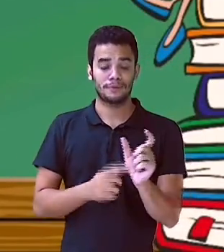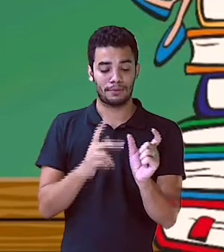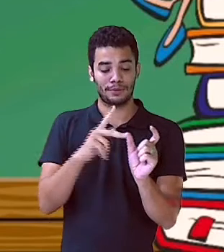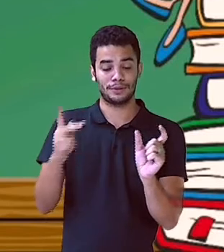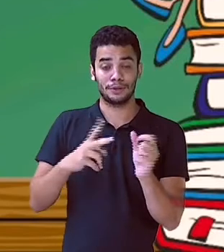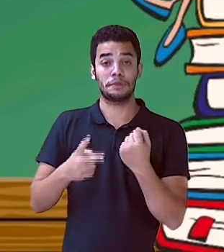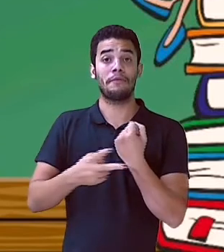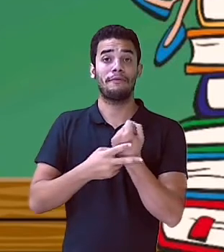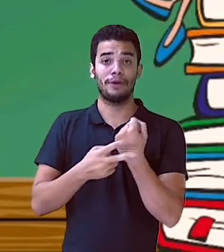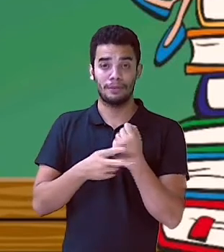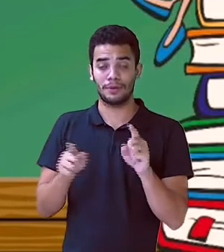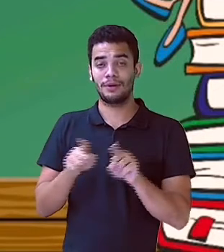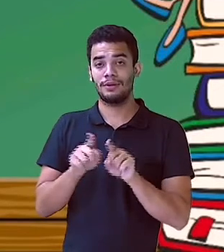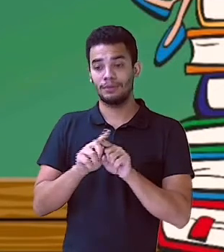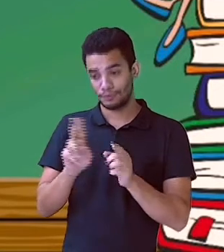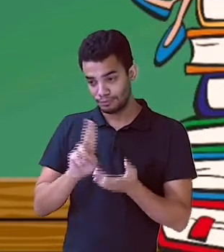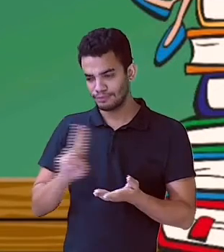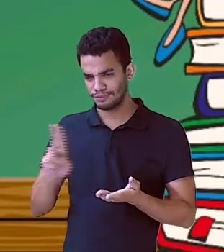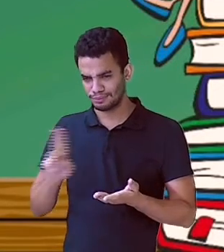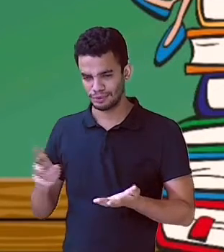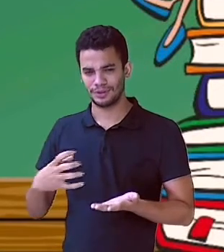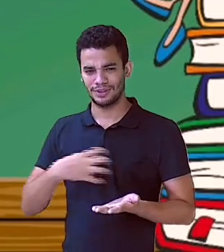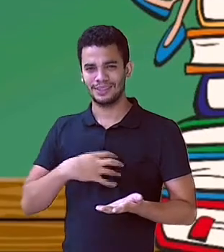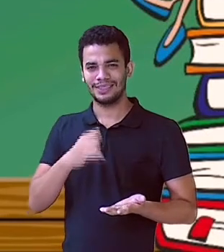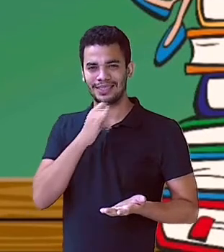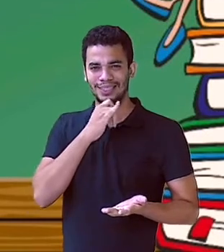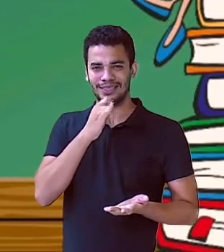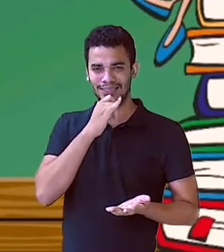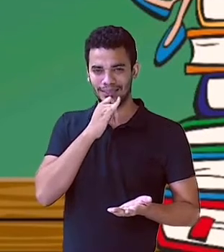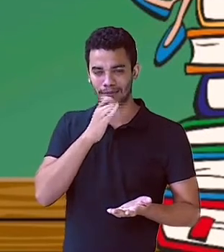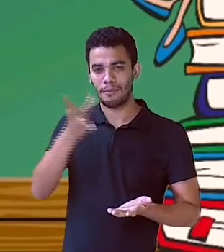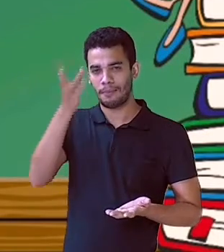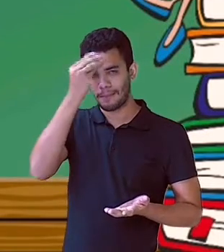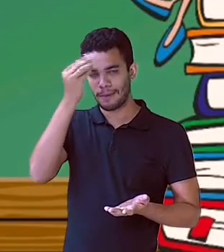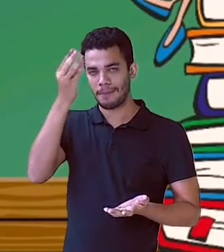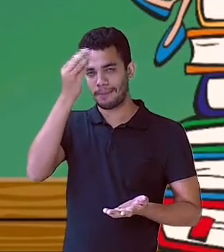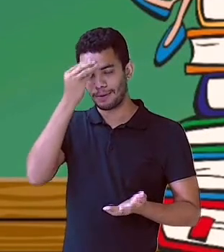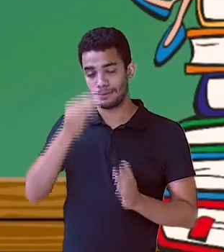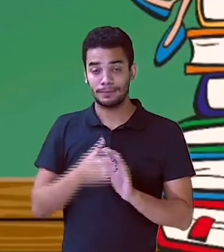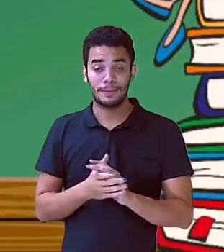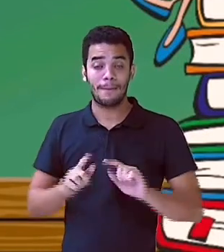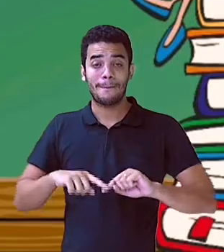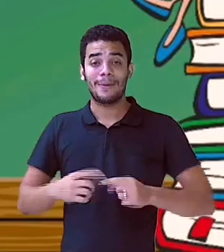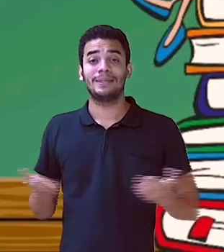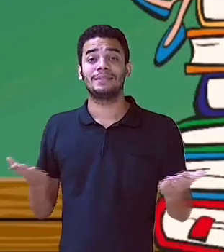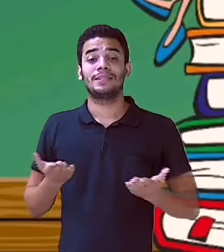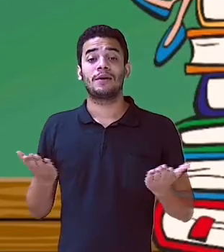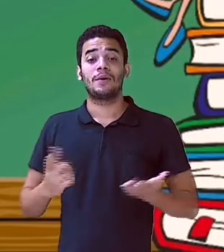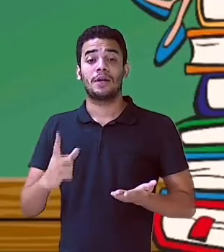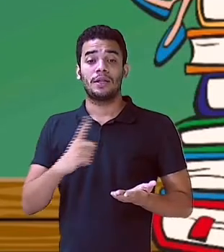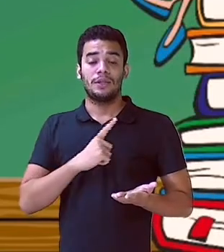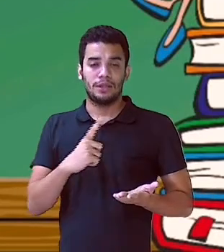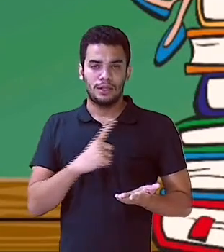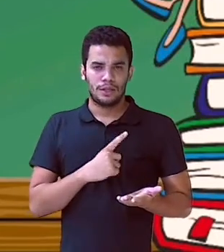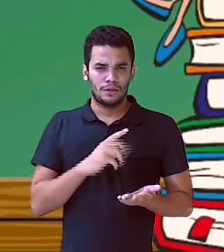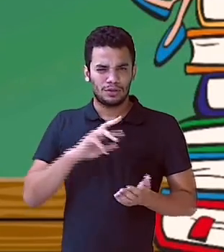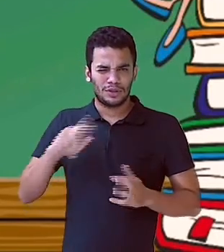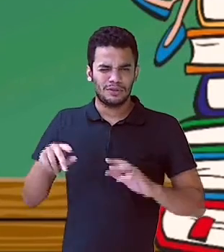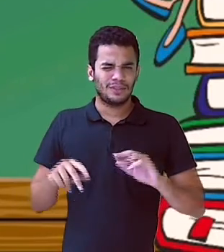formado aí por um verbo que é intransitivo, mais o predicativo do sujeito. Agora, tem uma pequena diferença.